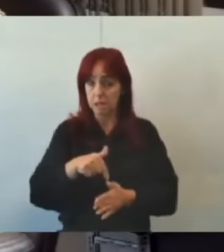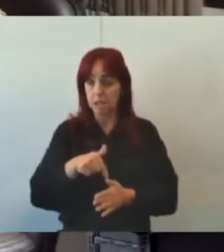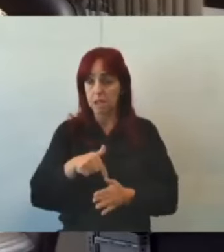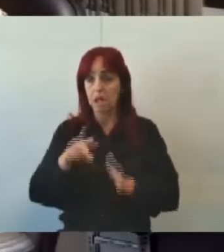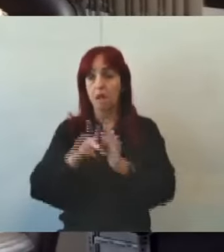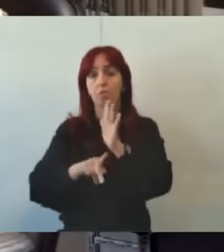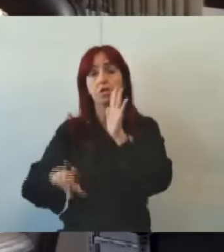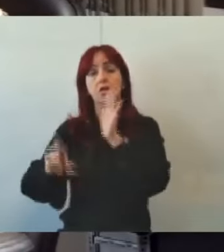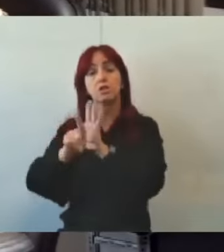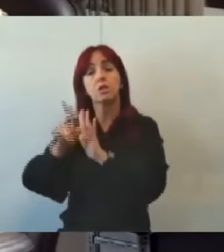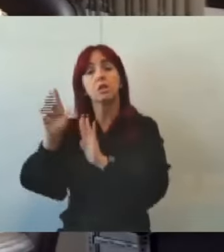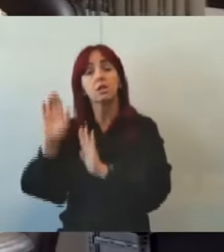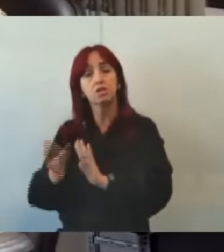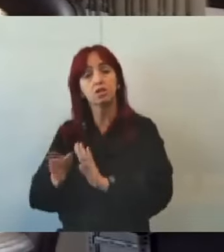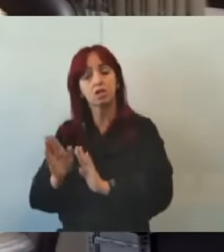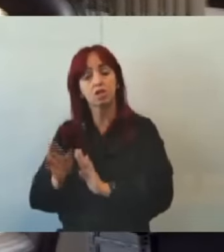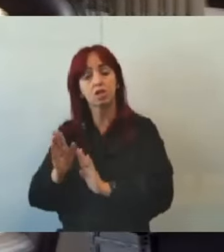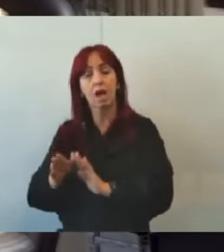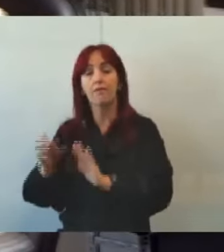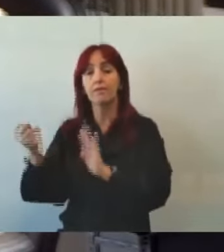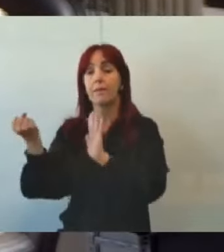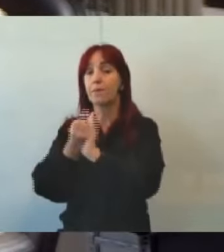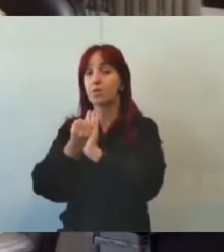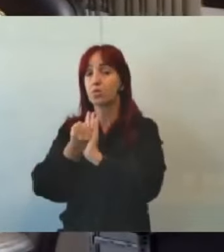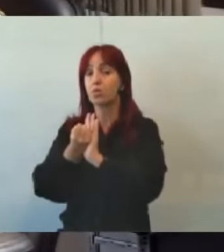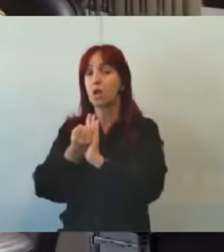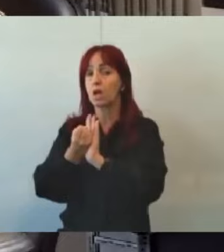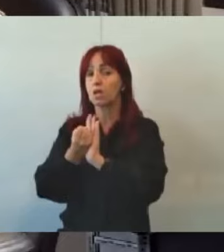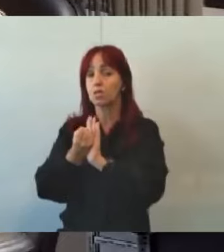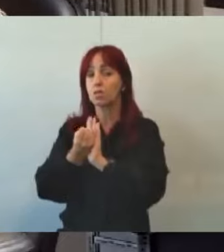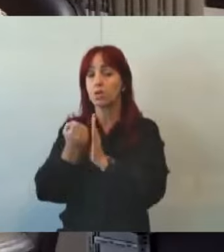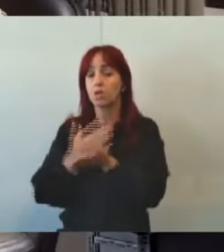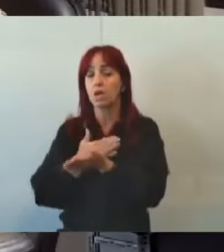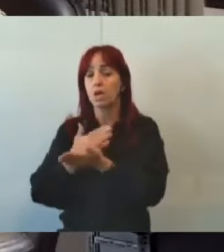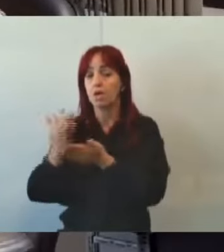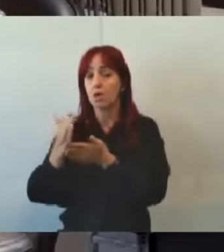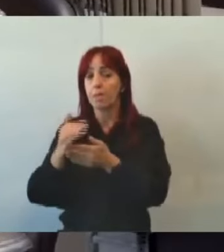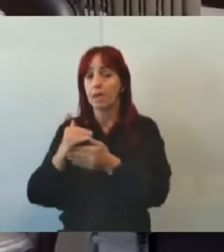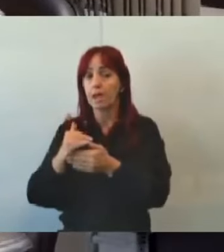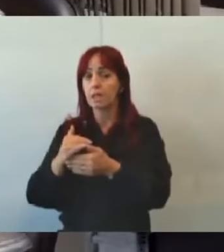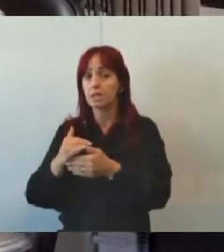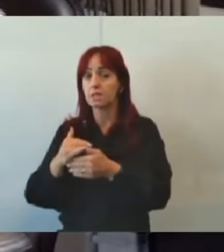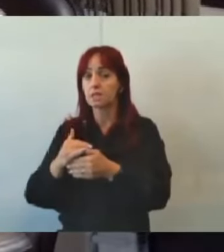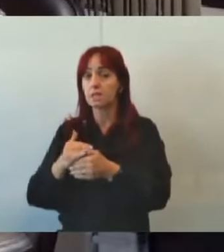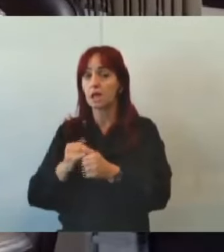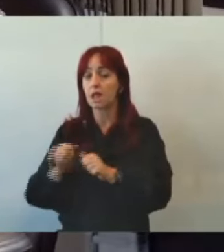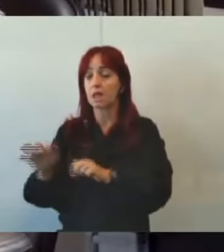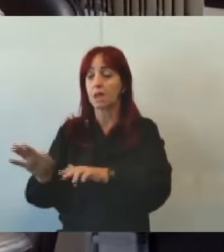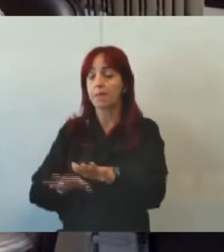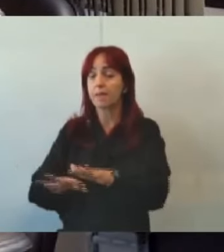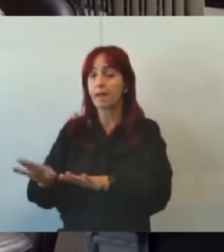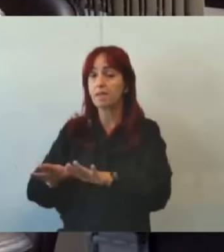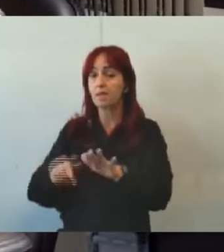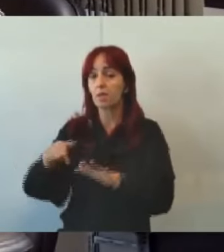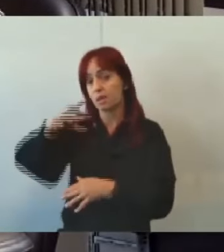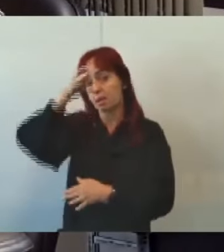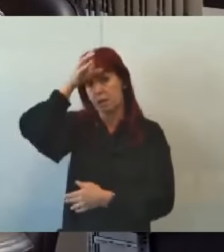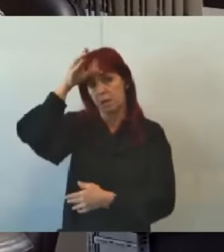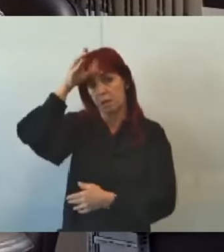ele já será protocolado, e aí ele começa a sua tramitação aqui na Câmara dos Vereadores.